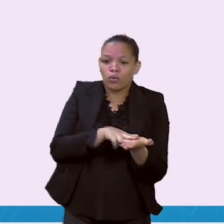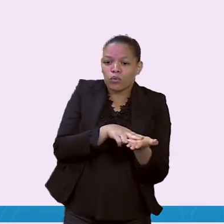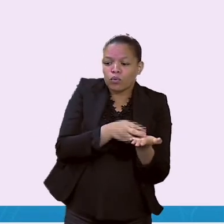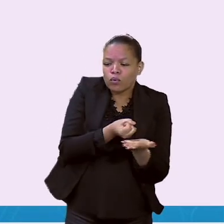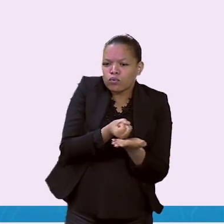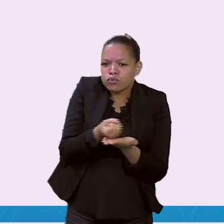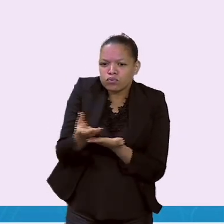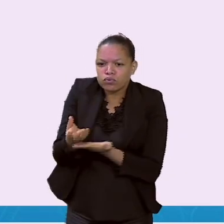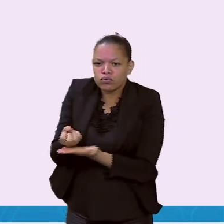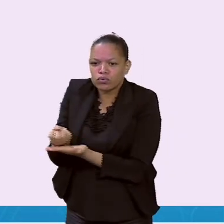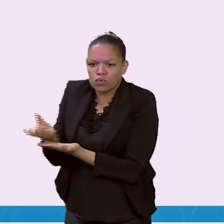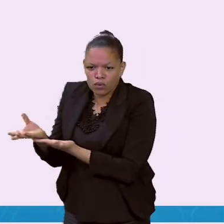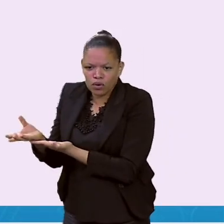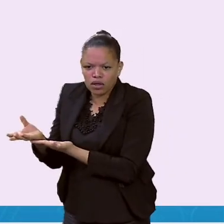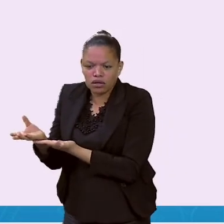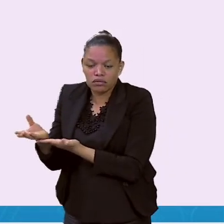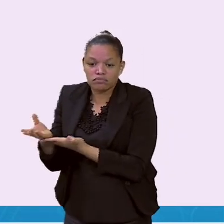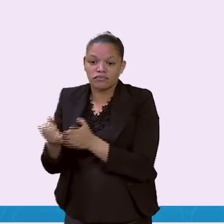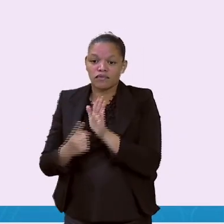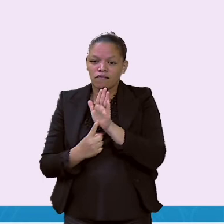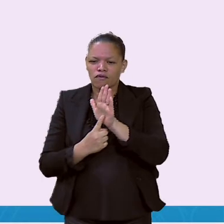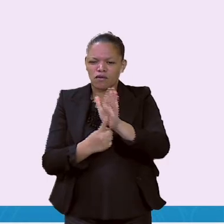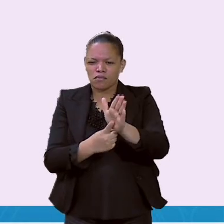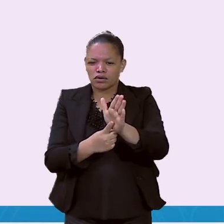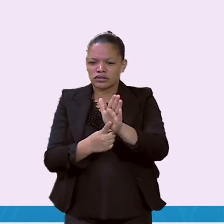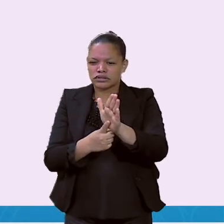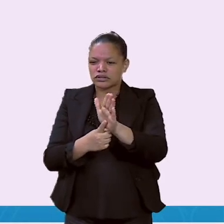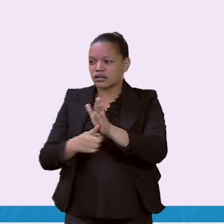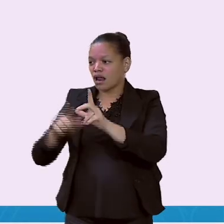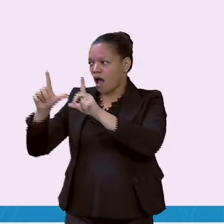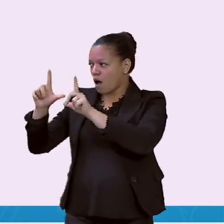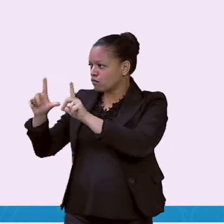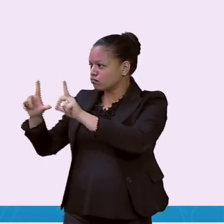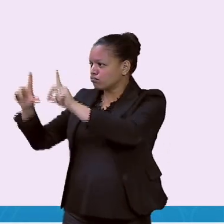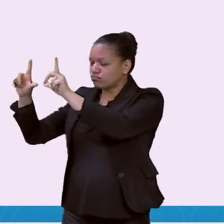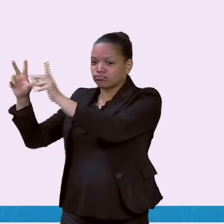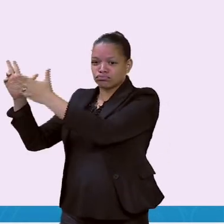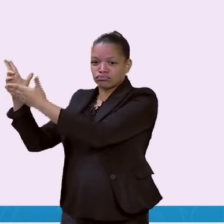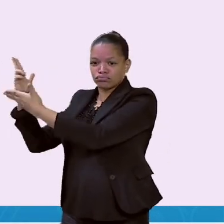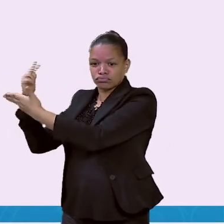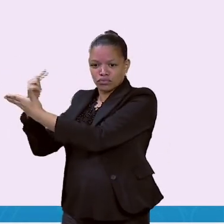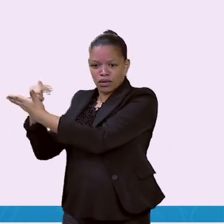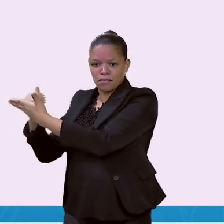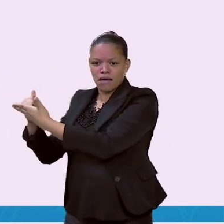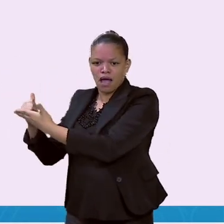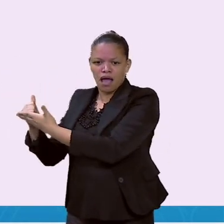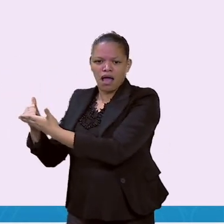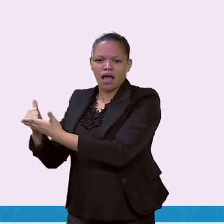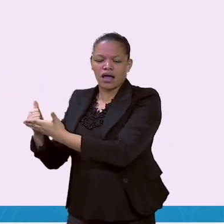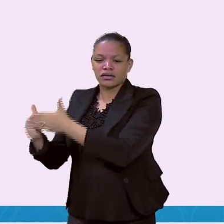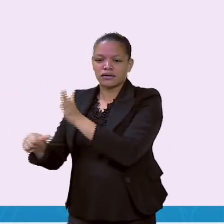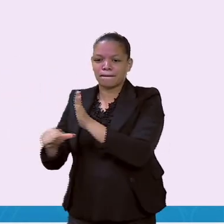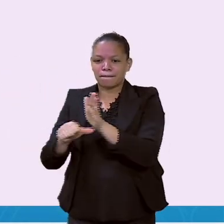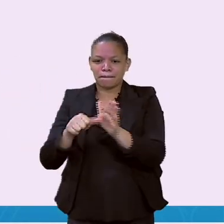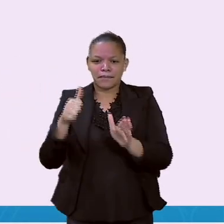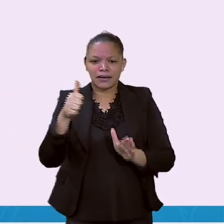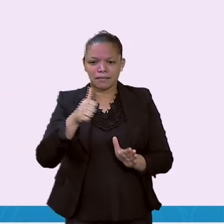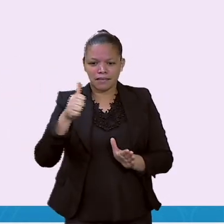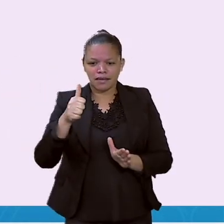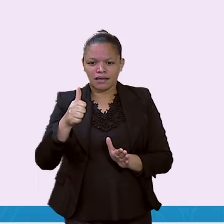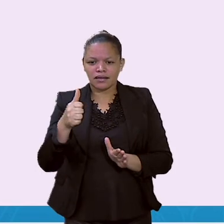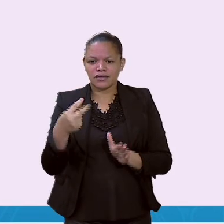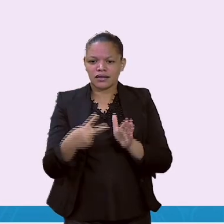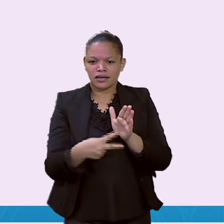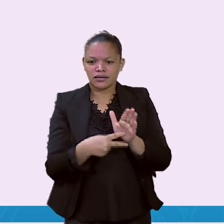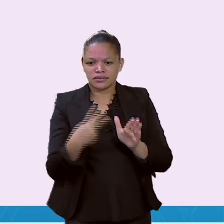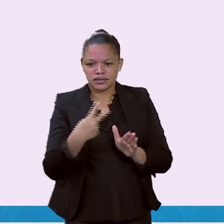vocês duas fotos. Quem sabe vocês vão reconhecer nessa foto atual, que é a segunda imagem. Na